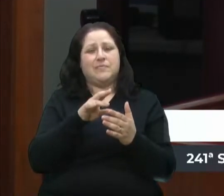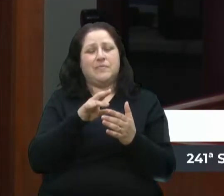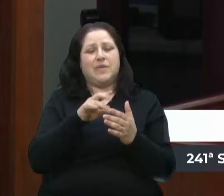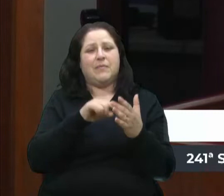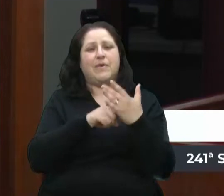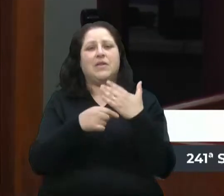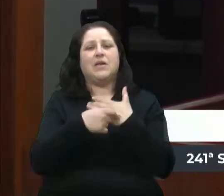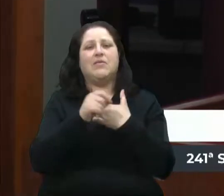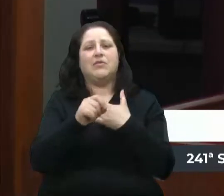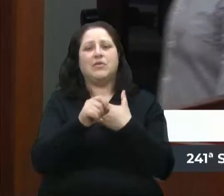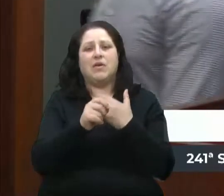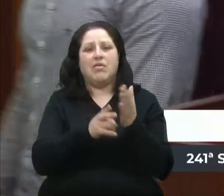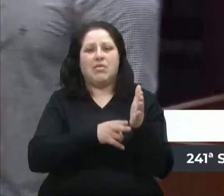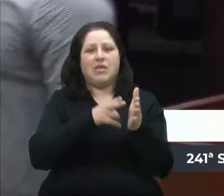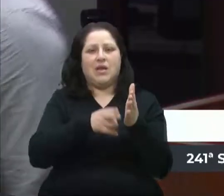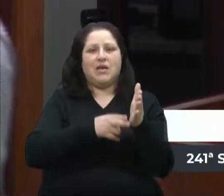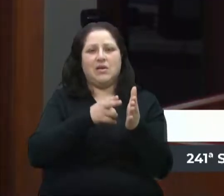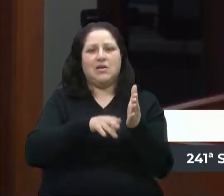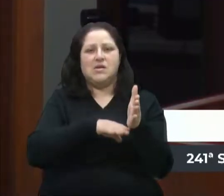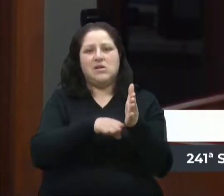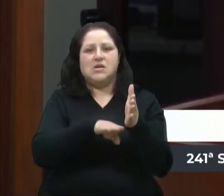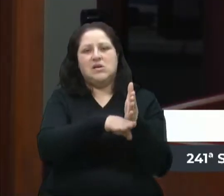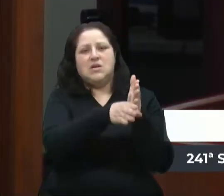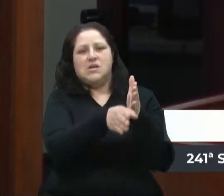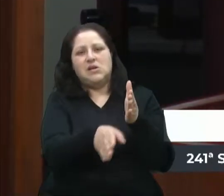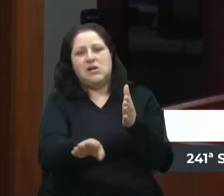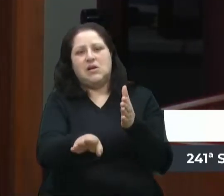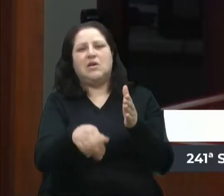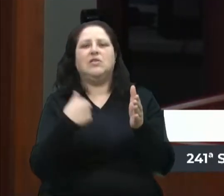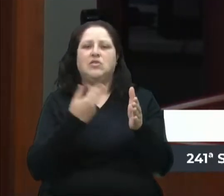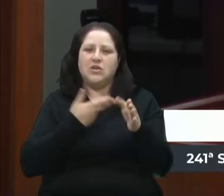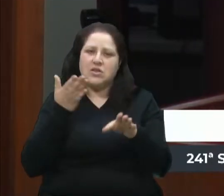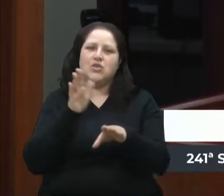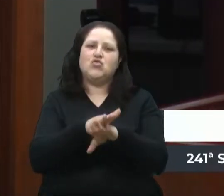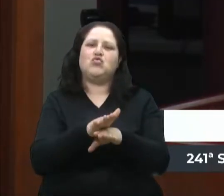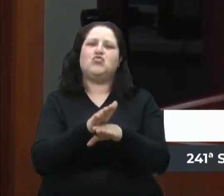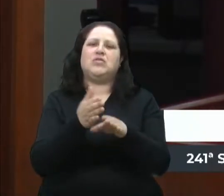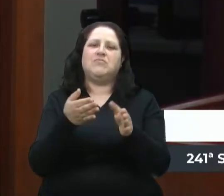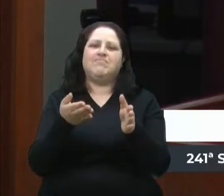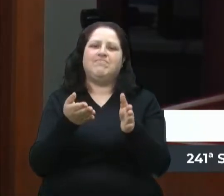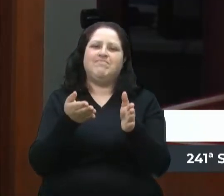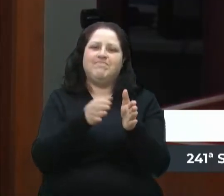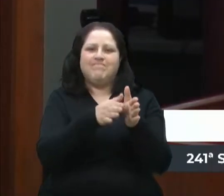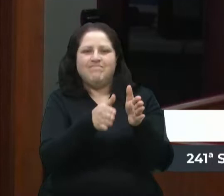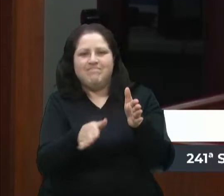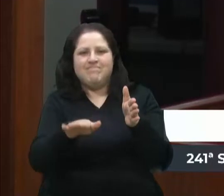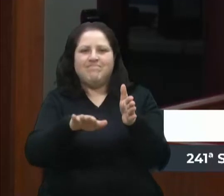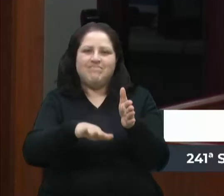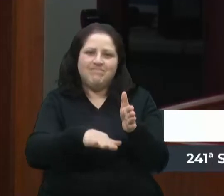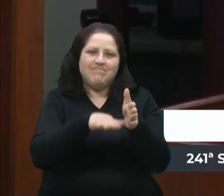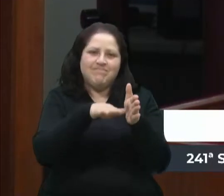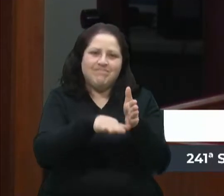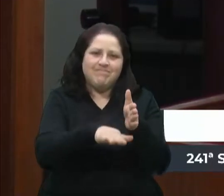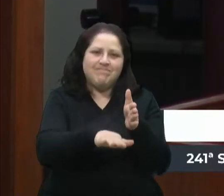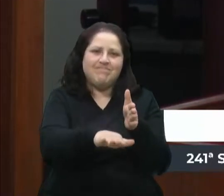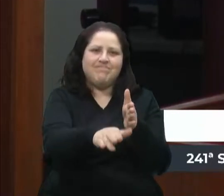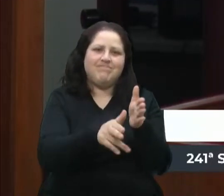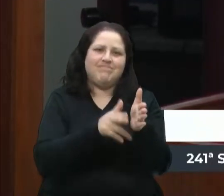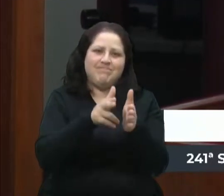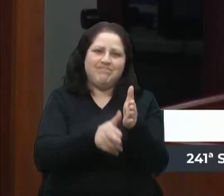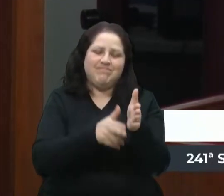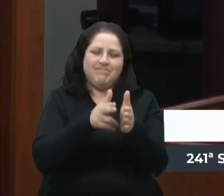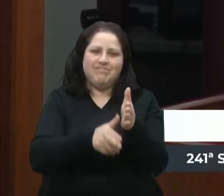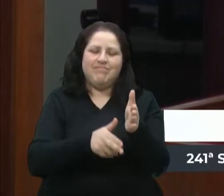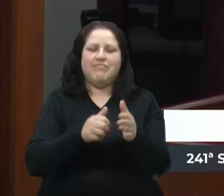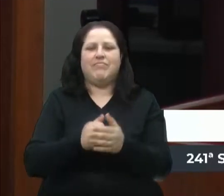nos trilhos. E eu duvido que as forças de segurança que existem no nosso país hoje se levantarão